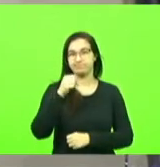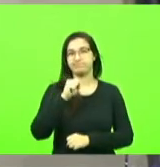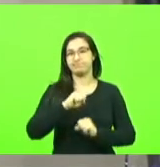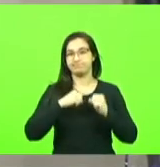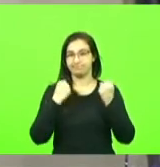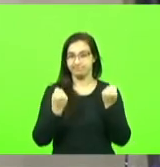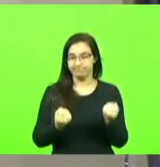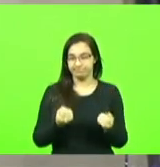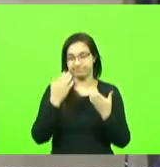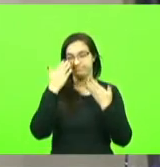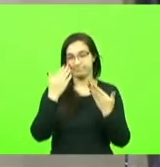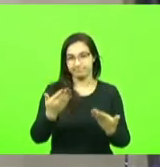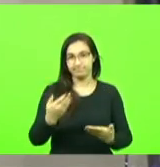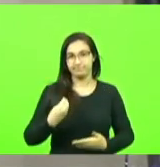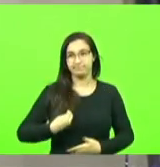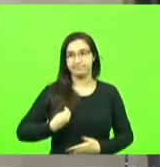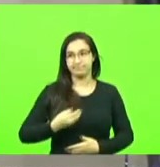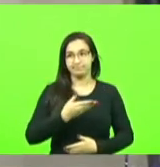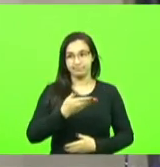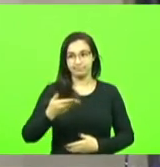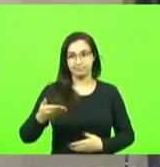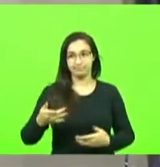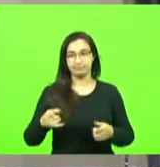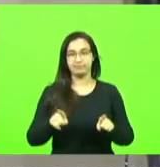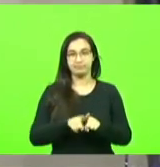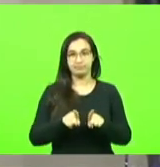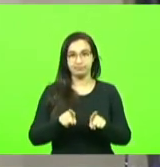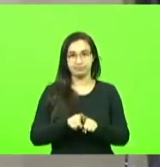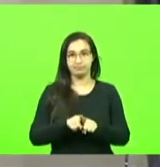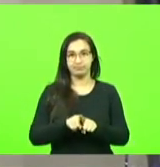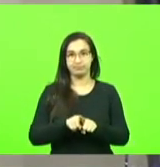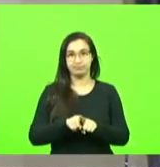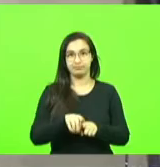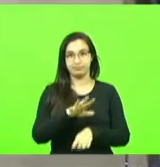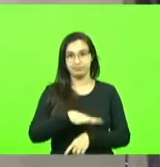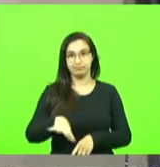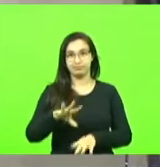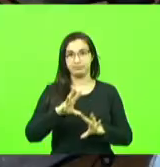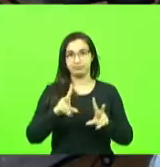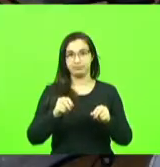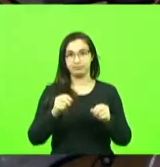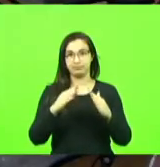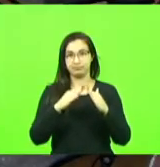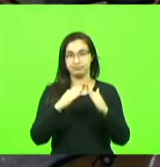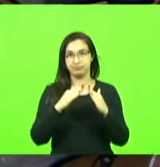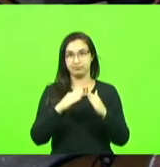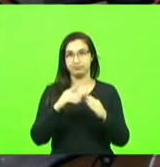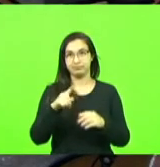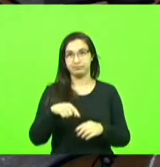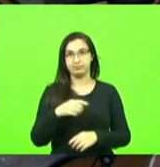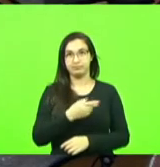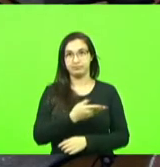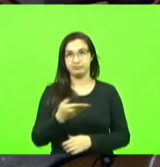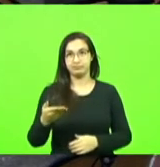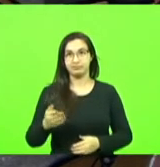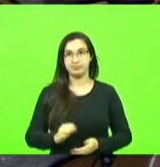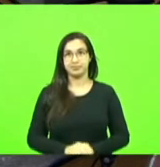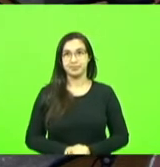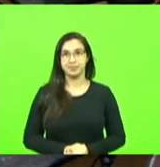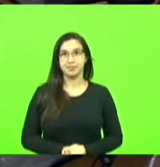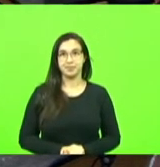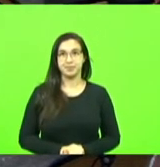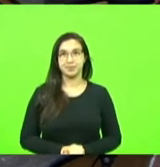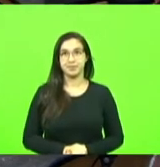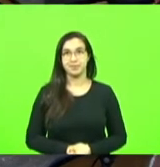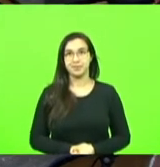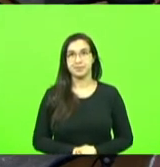vocês a casa também é de Gaspar só senhor presidente pois não